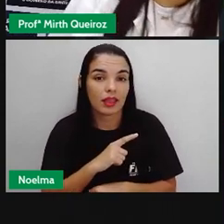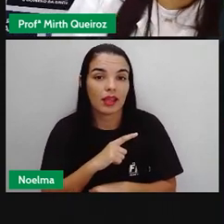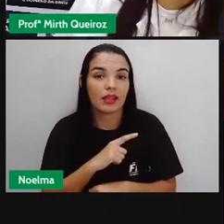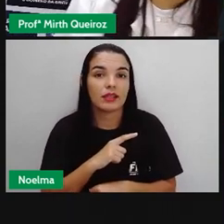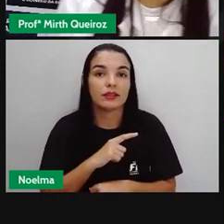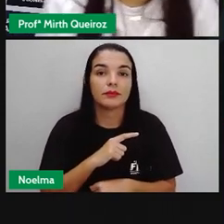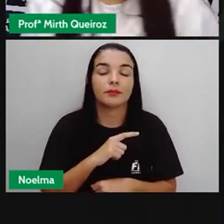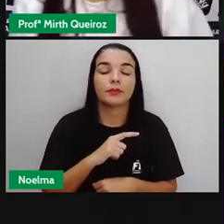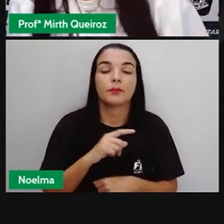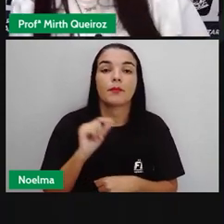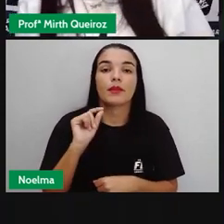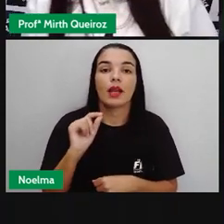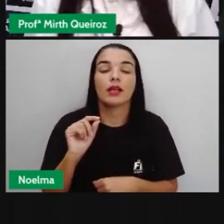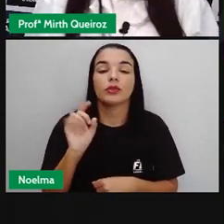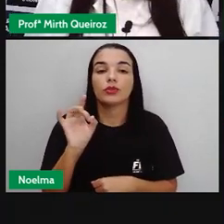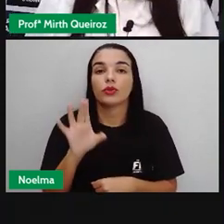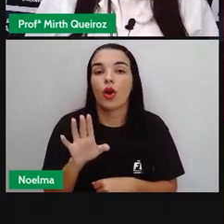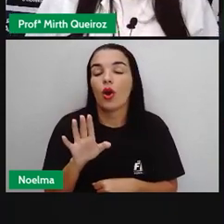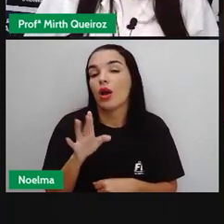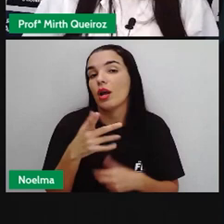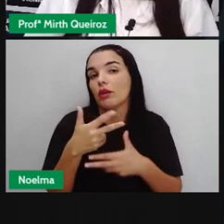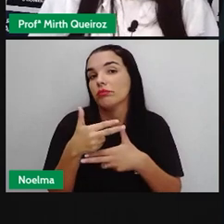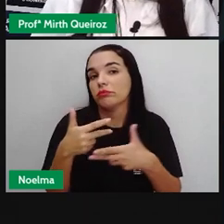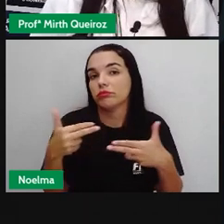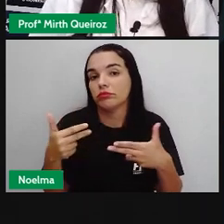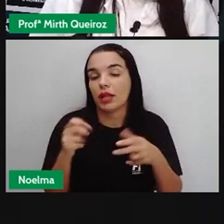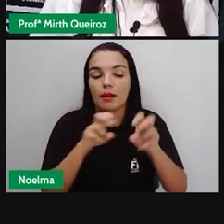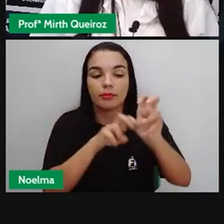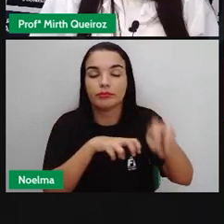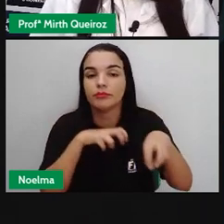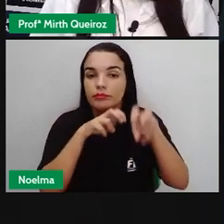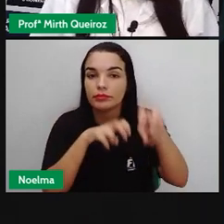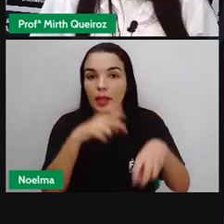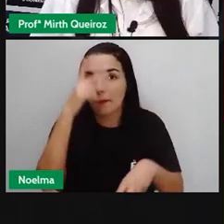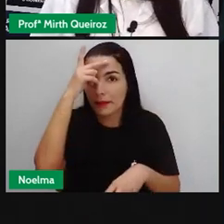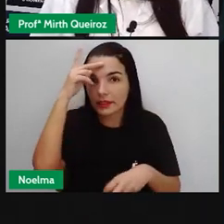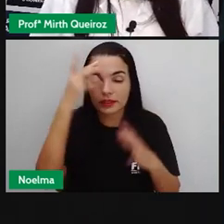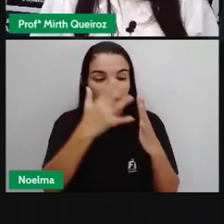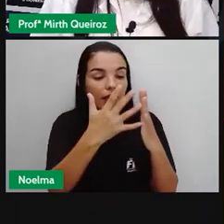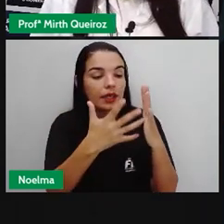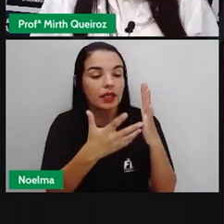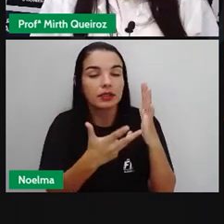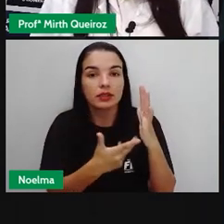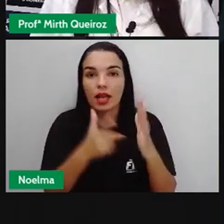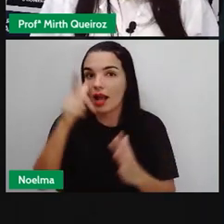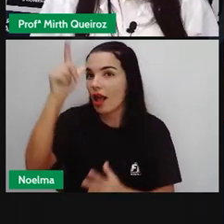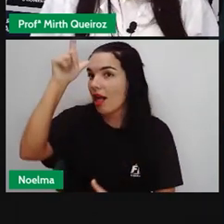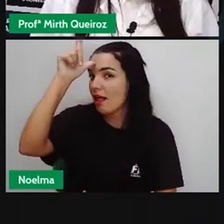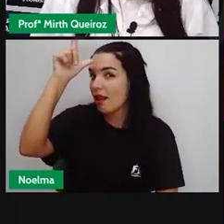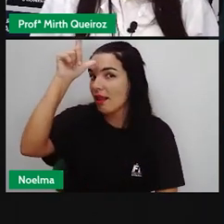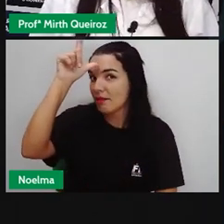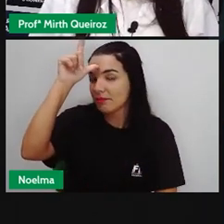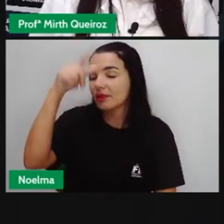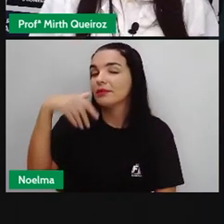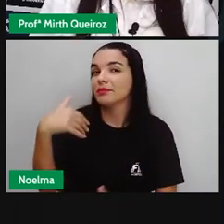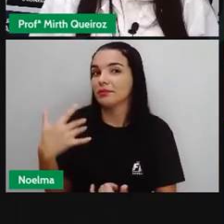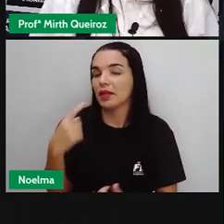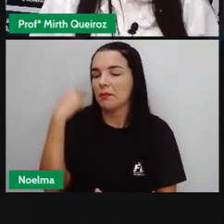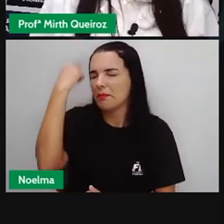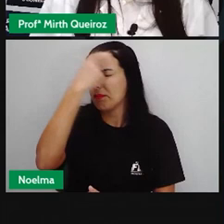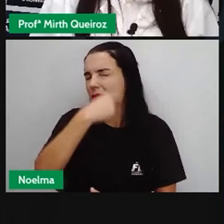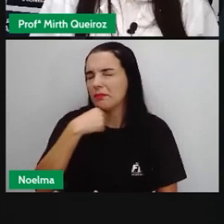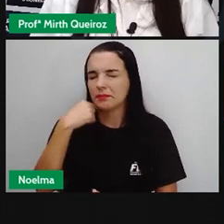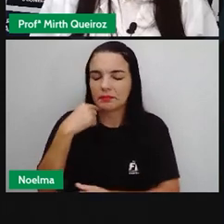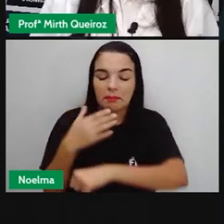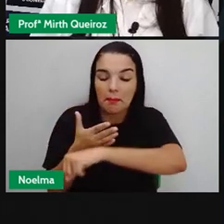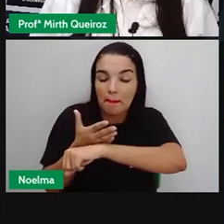sudoeste, ela geralmente tem muitas pessoas com características dos alemães, pessoas que são mais